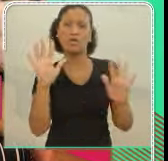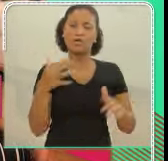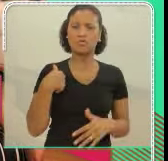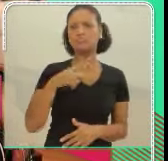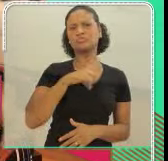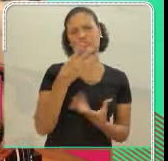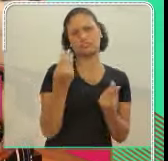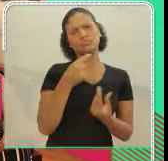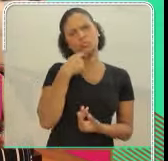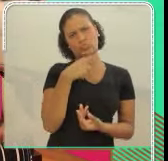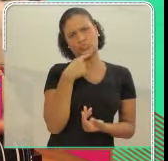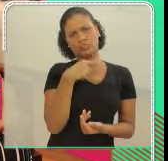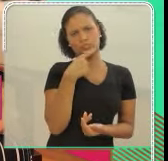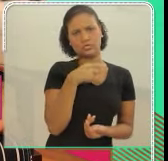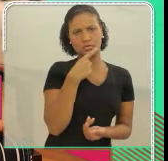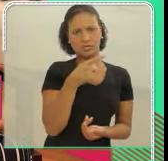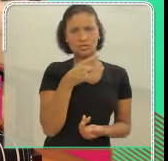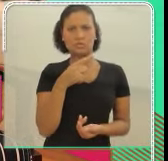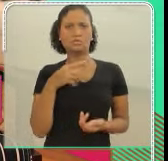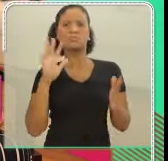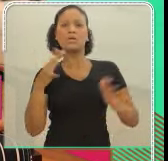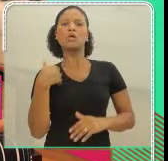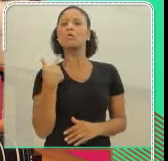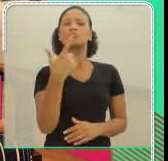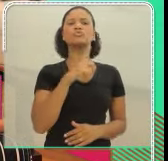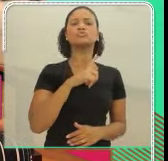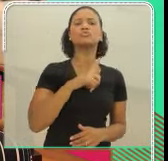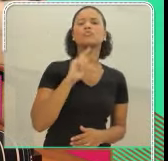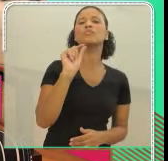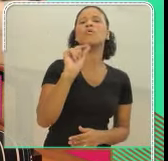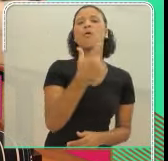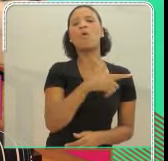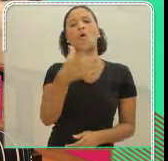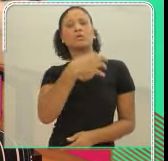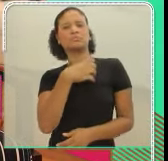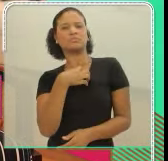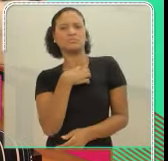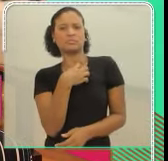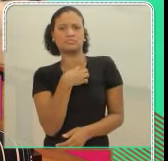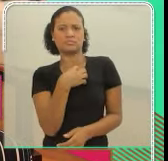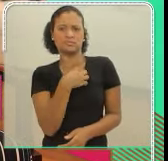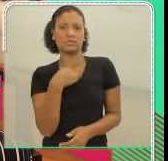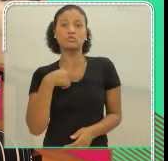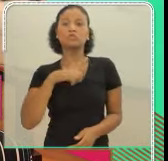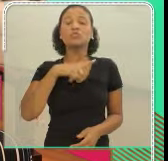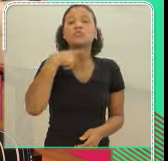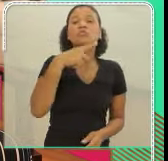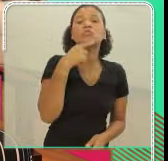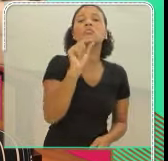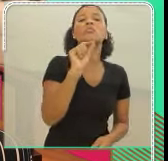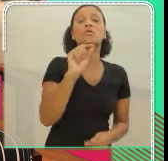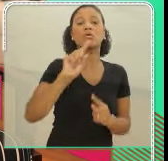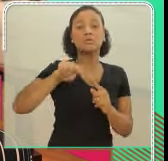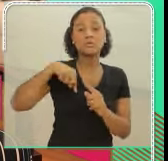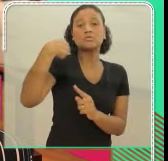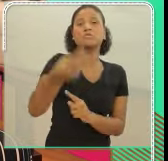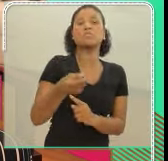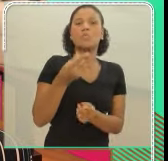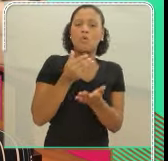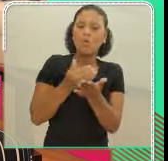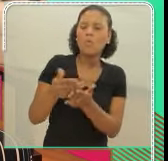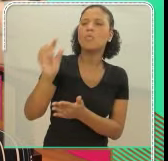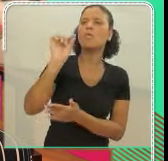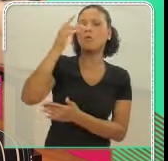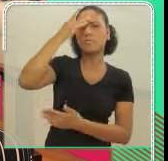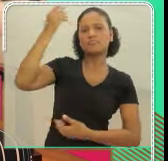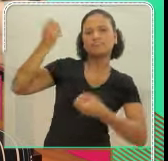o eu vou fazer? Tem muita dúvida. Eu acho que, assim, eu tive dúvida. Eu não tive nenhum outro sentimento. Eu tive dúvida. E